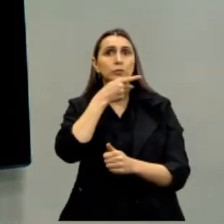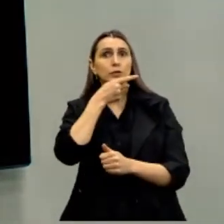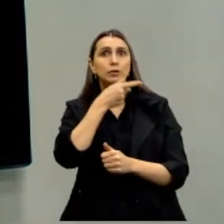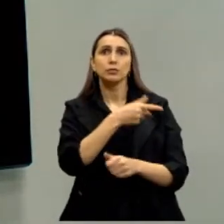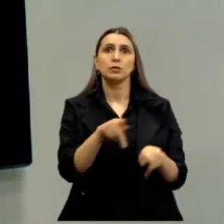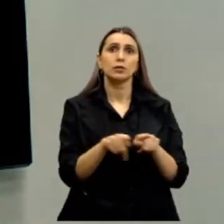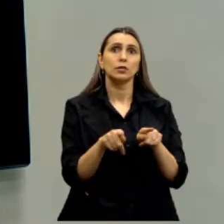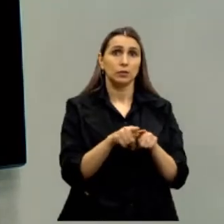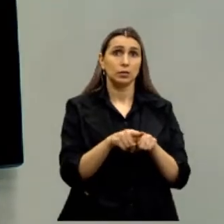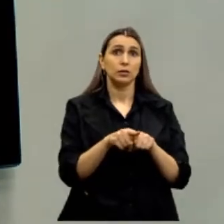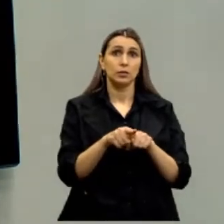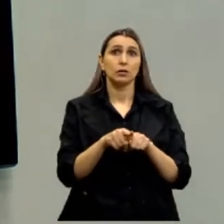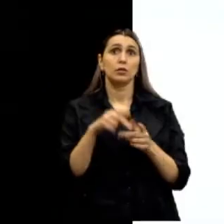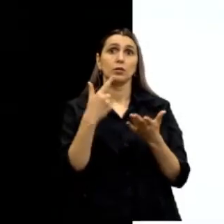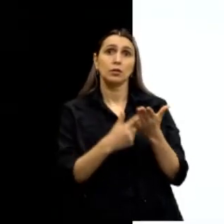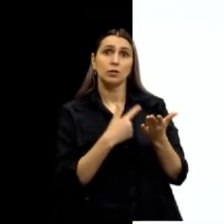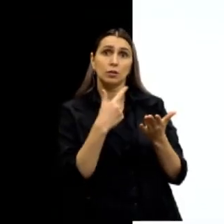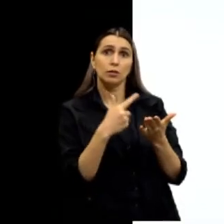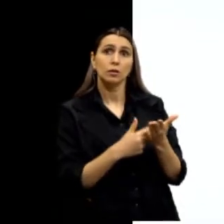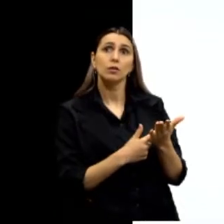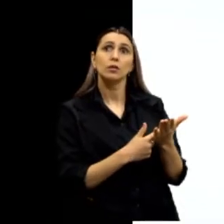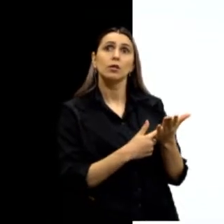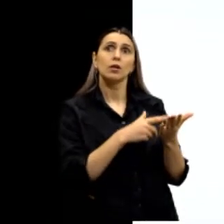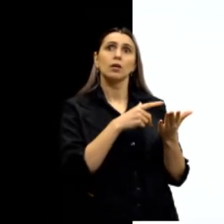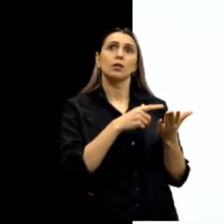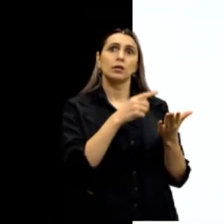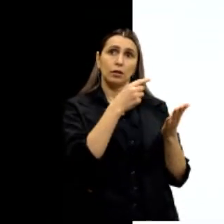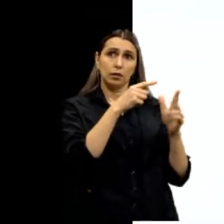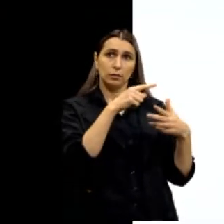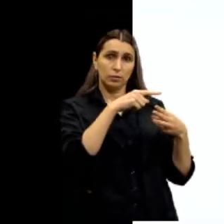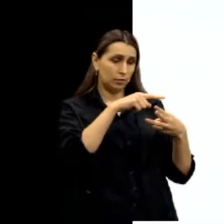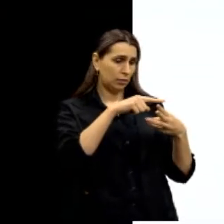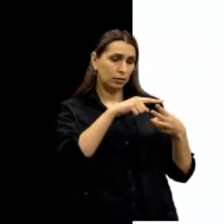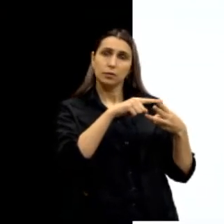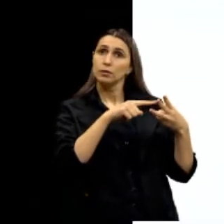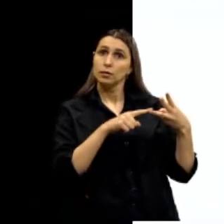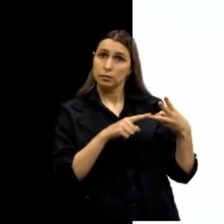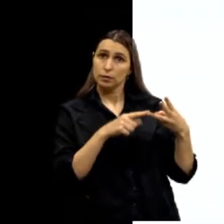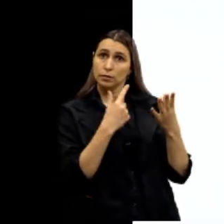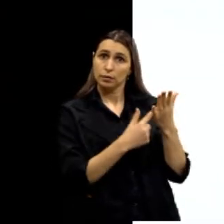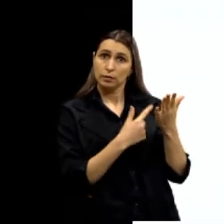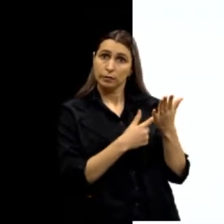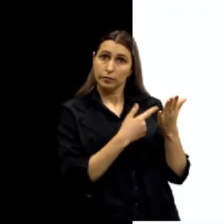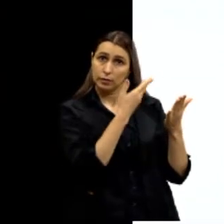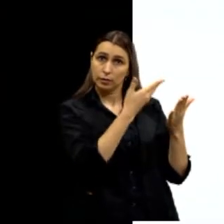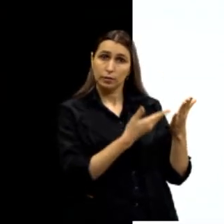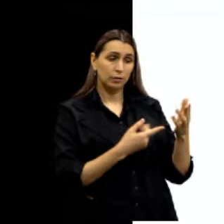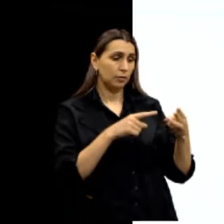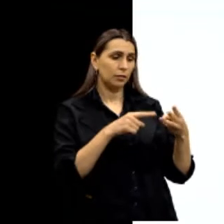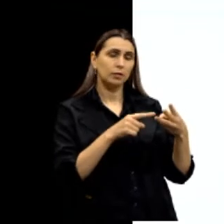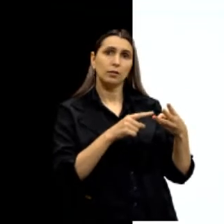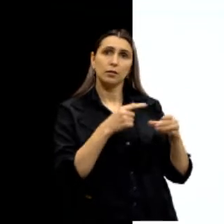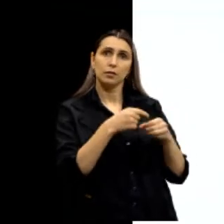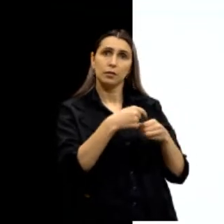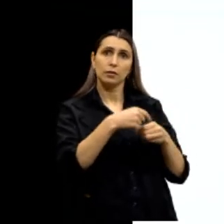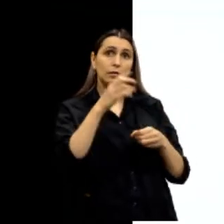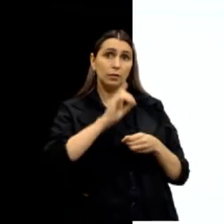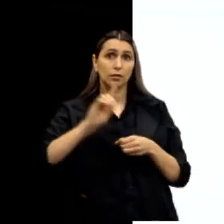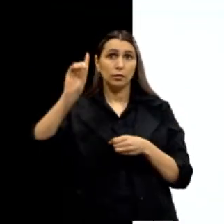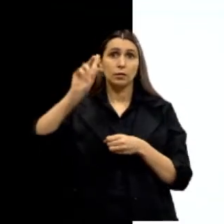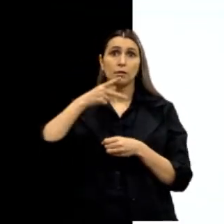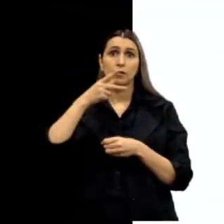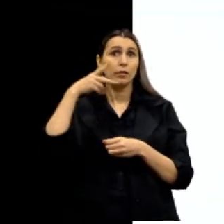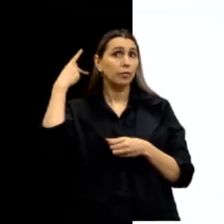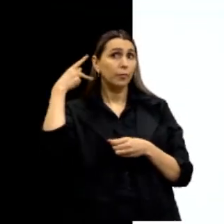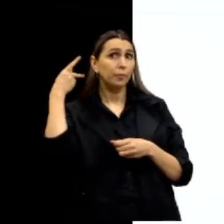e nas obras, Confissões, Solilóquicos, e Cidade de Deus, Cidade de Deus é a obra que ele vai falar